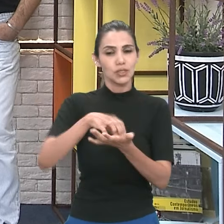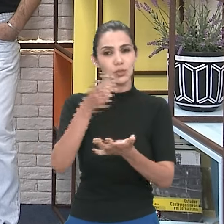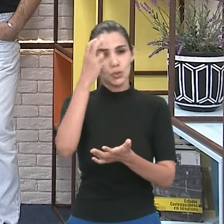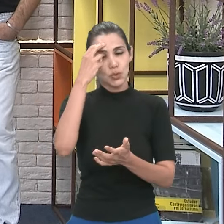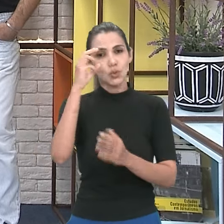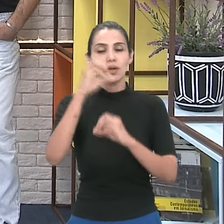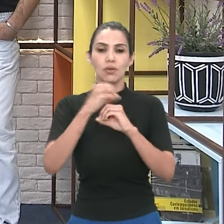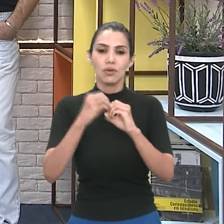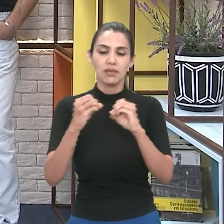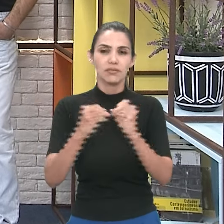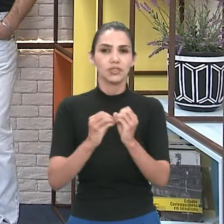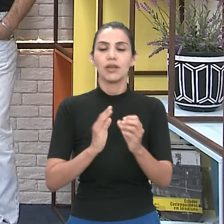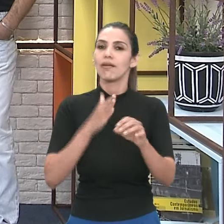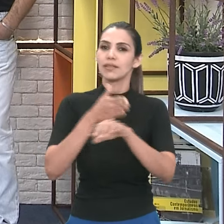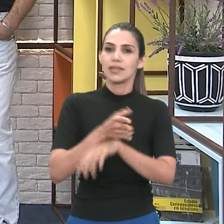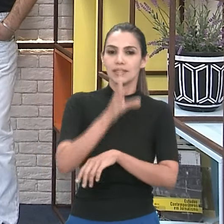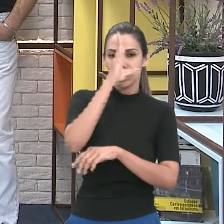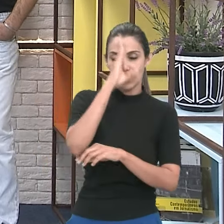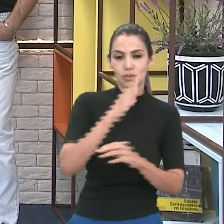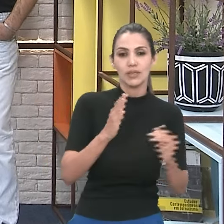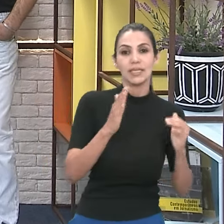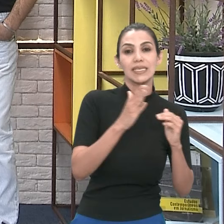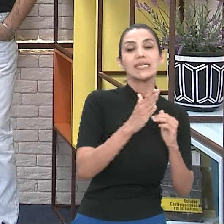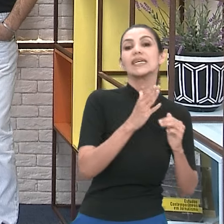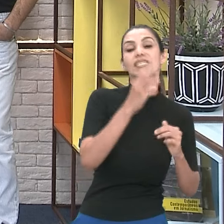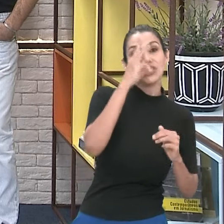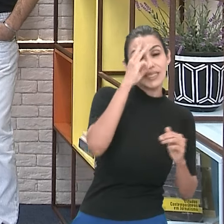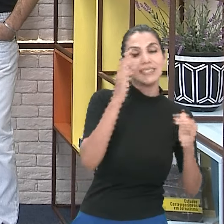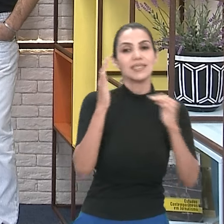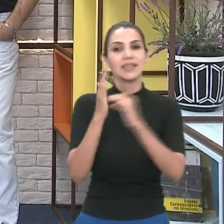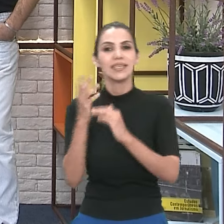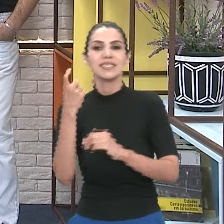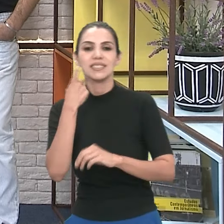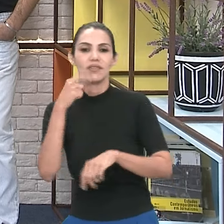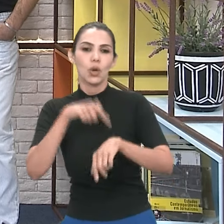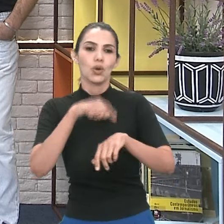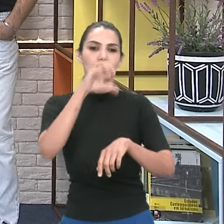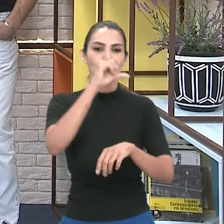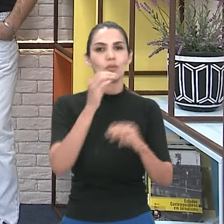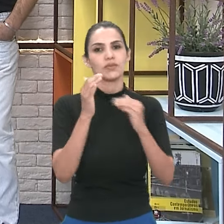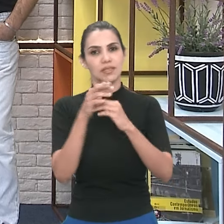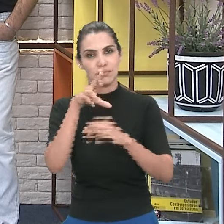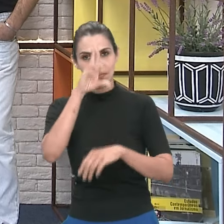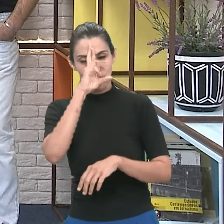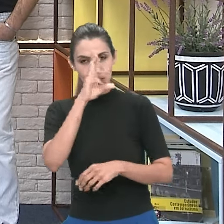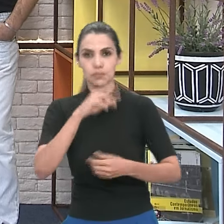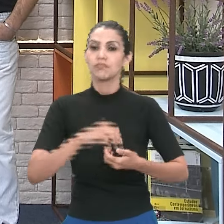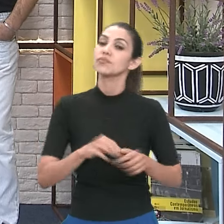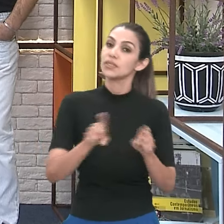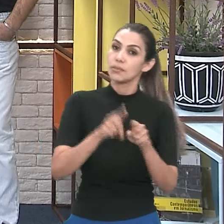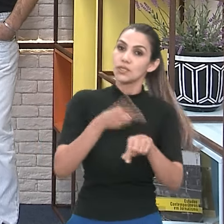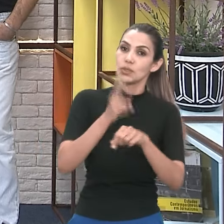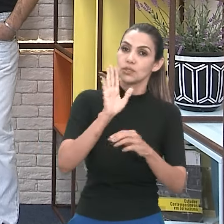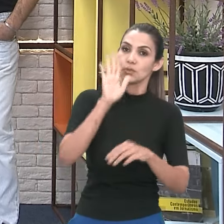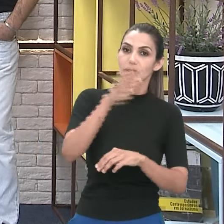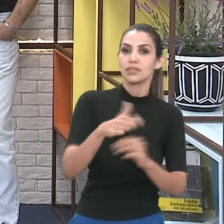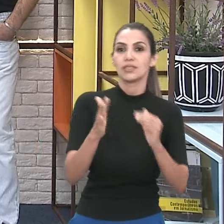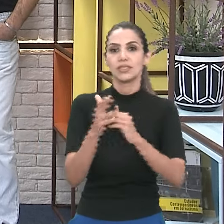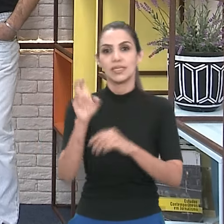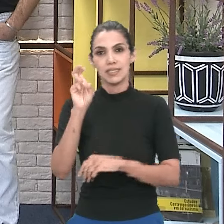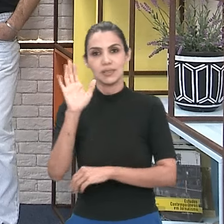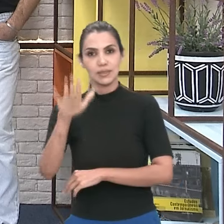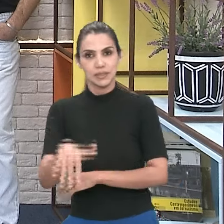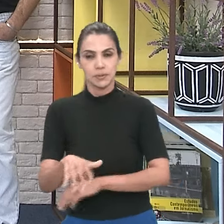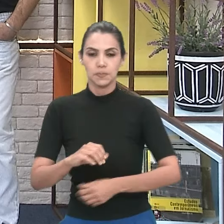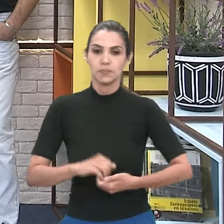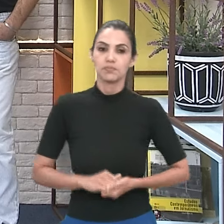sempre de terça-feira a sexta-feira das nove da manhã ao meio-dia e também das duas da tarde até às cinco da